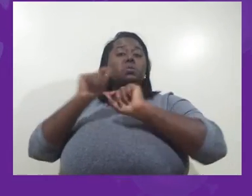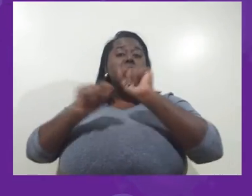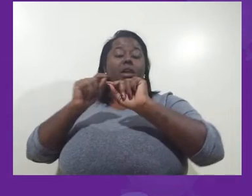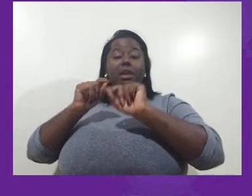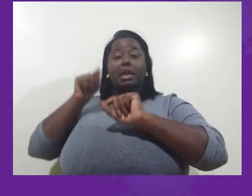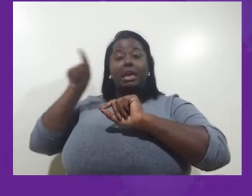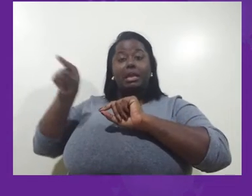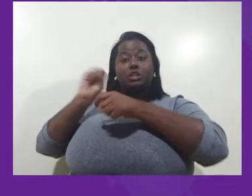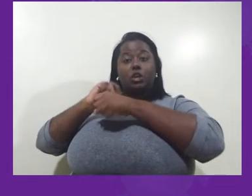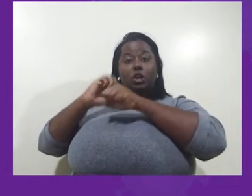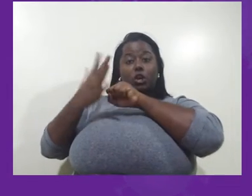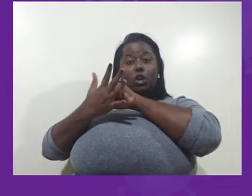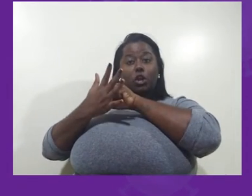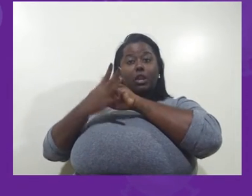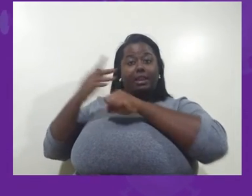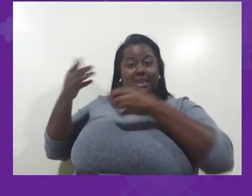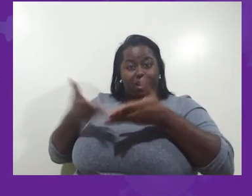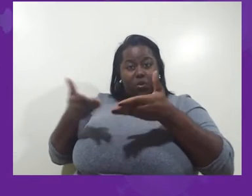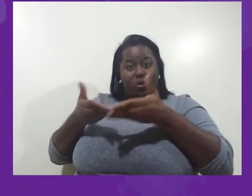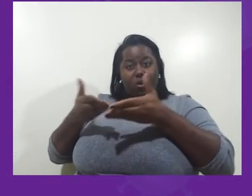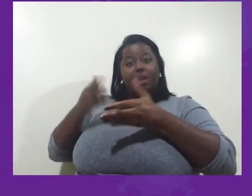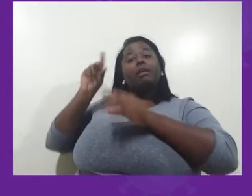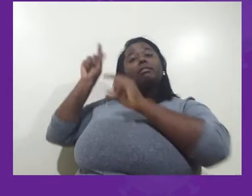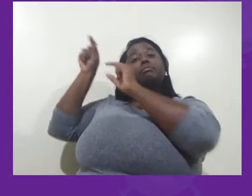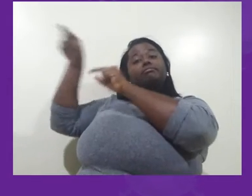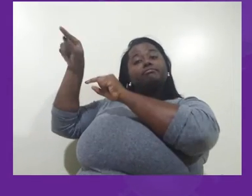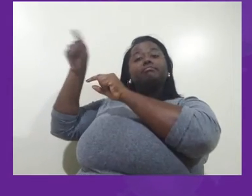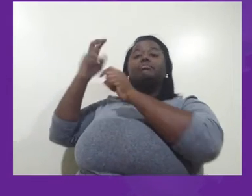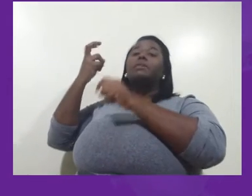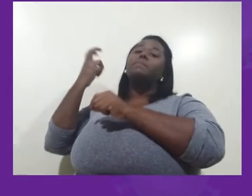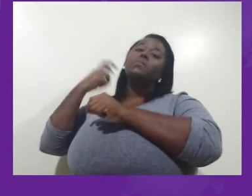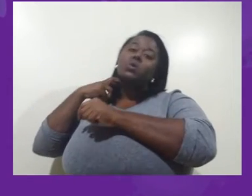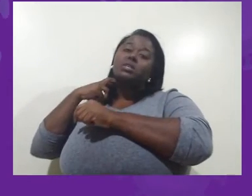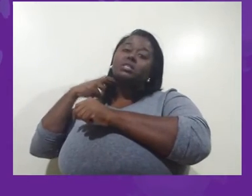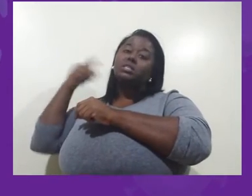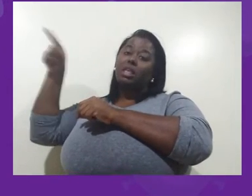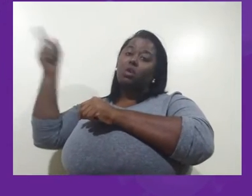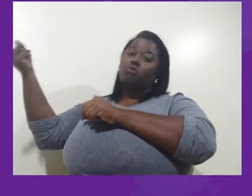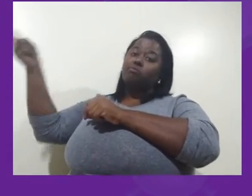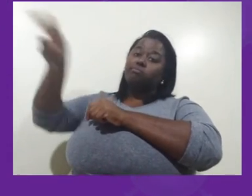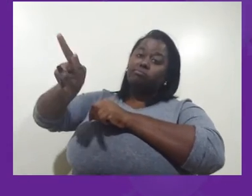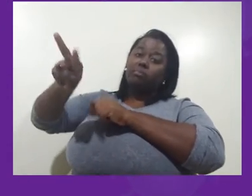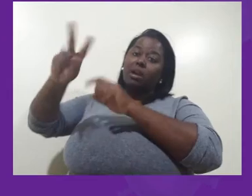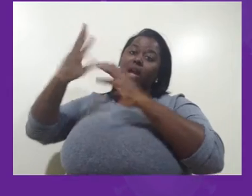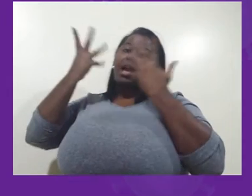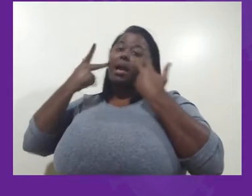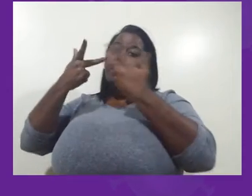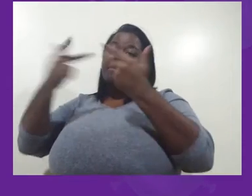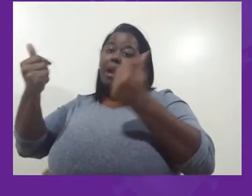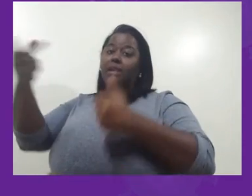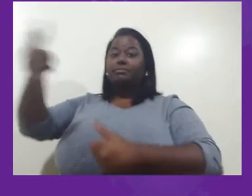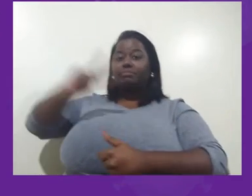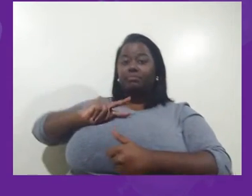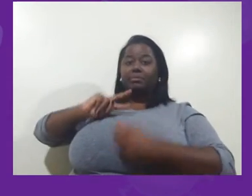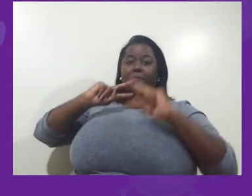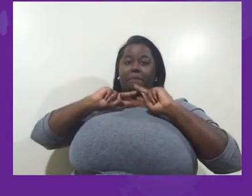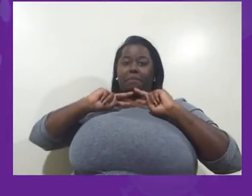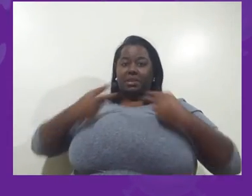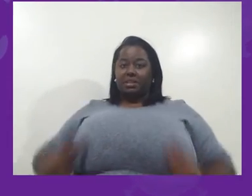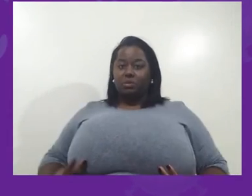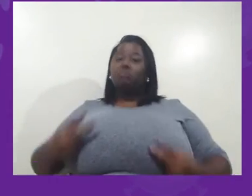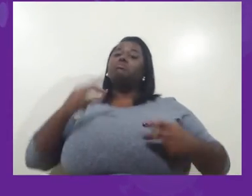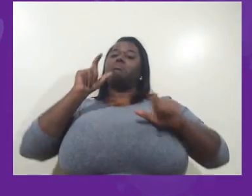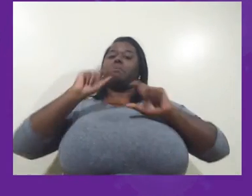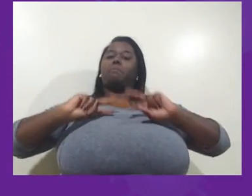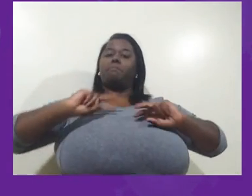transmitem para outros animais. Os animais transmitem para as pessoas e as pessoas transmitem umas para as outras. São hipóteses relacionadas à